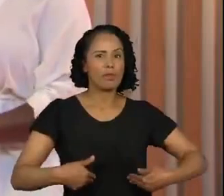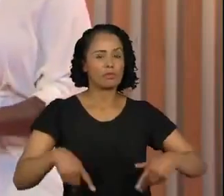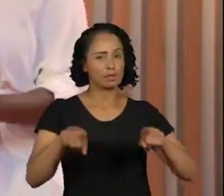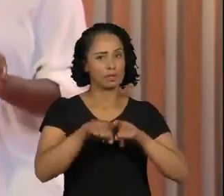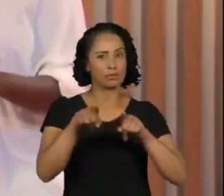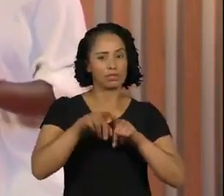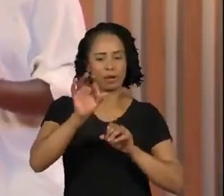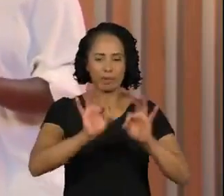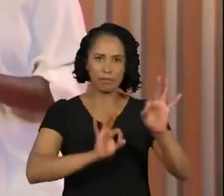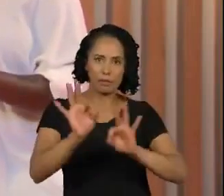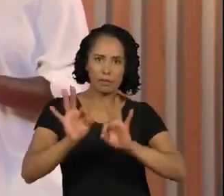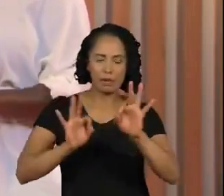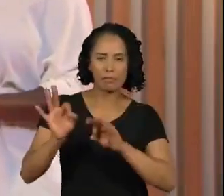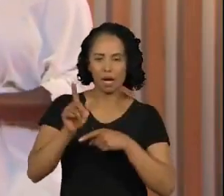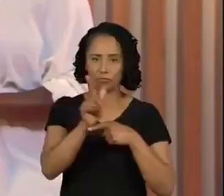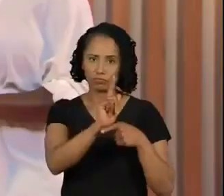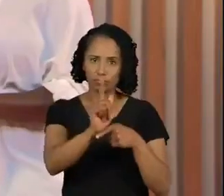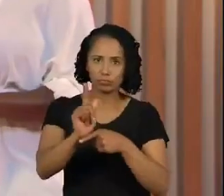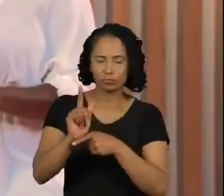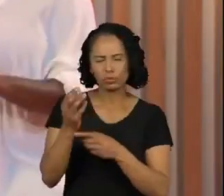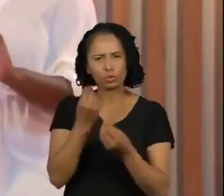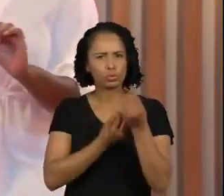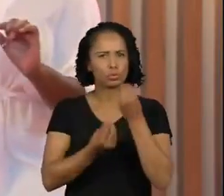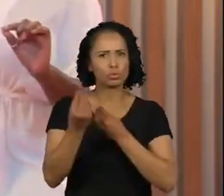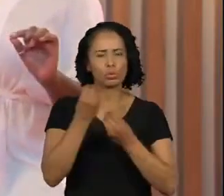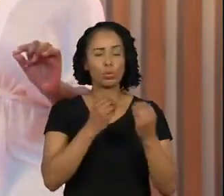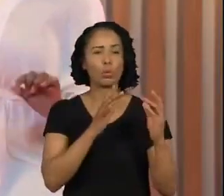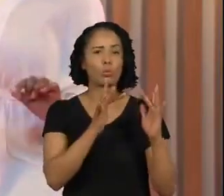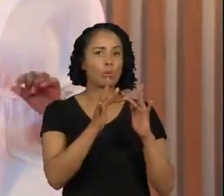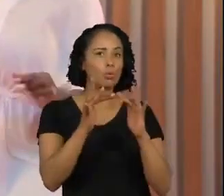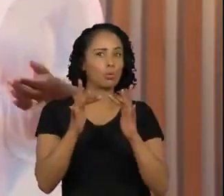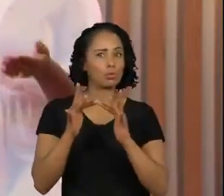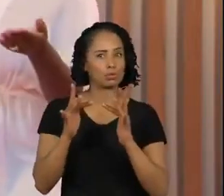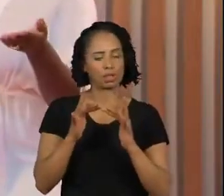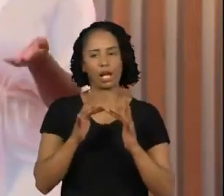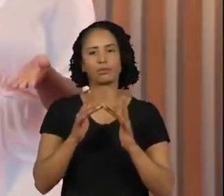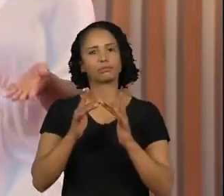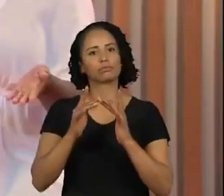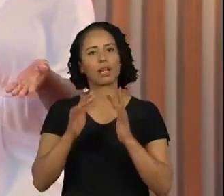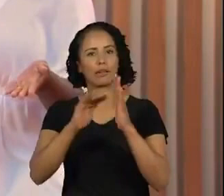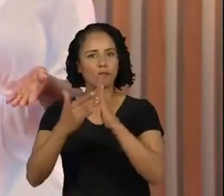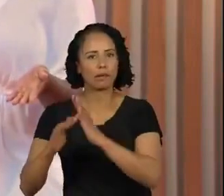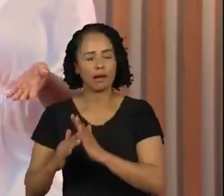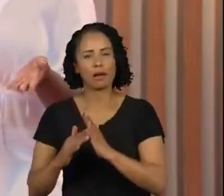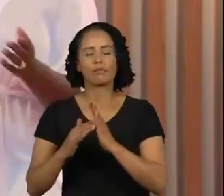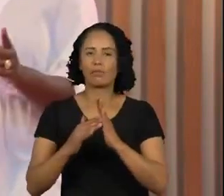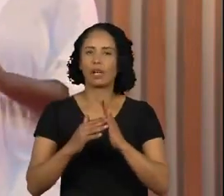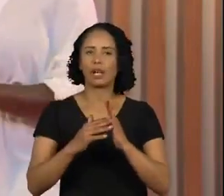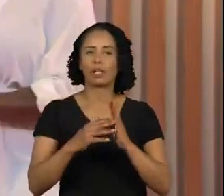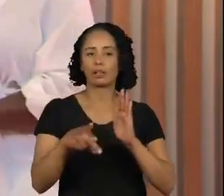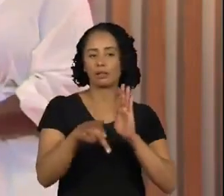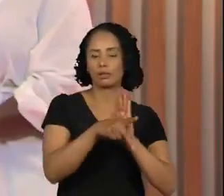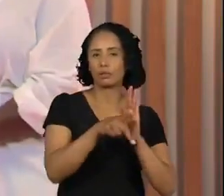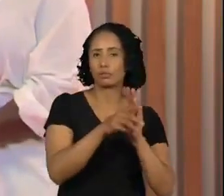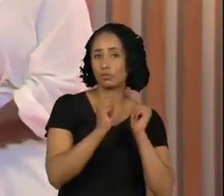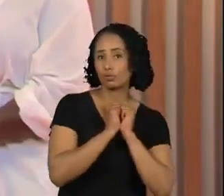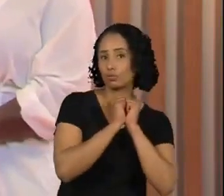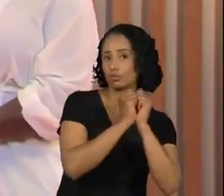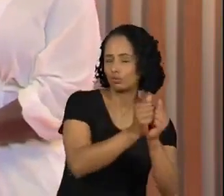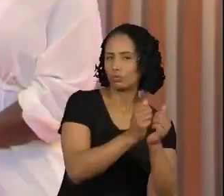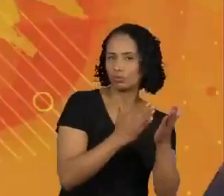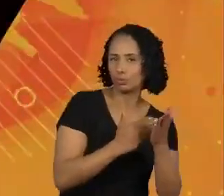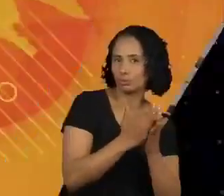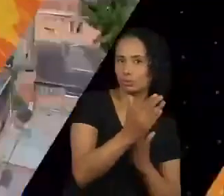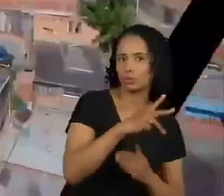gestão que conecta o potencial das favelas com a iniciativa privada e ainda cria soluções para atender a população